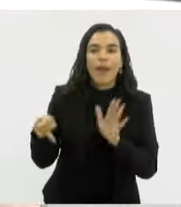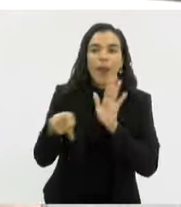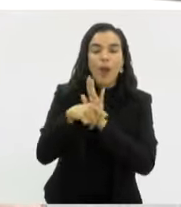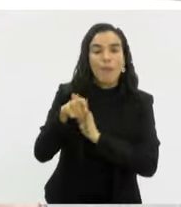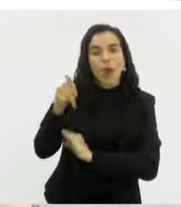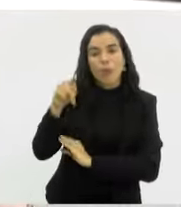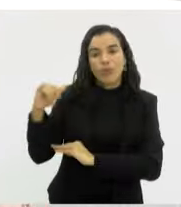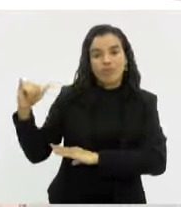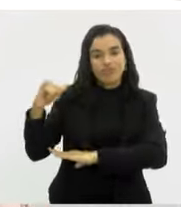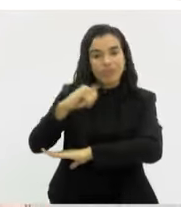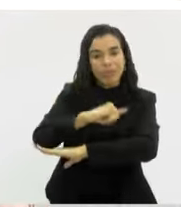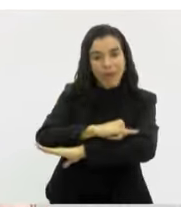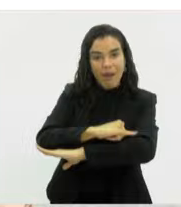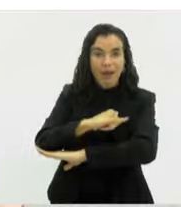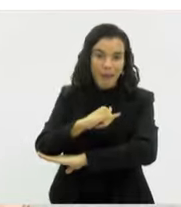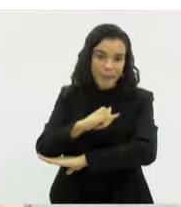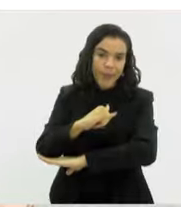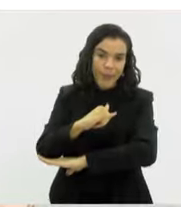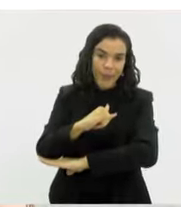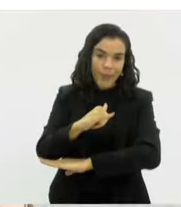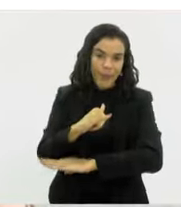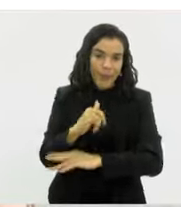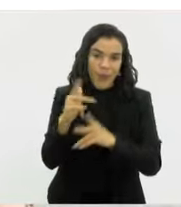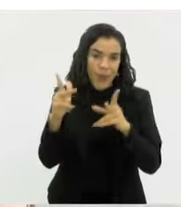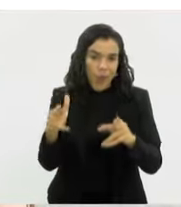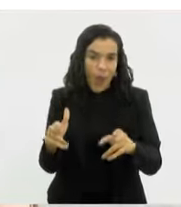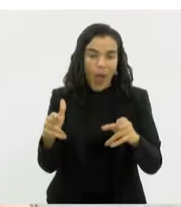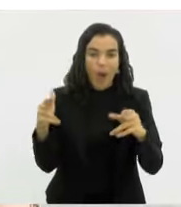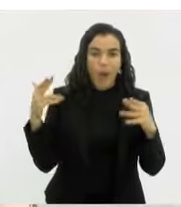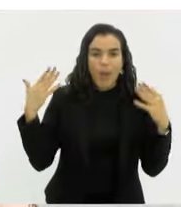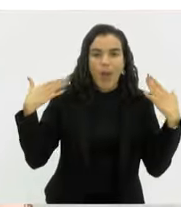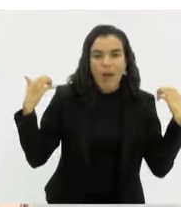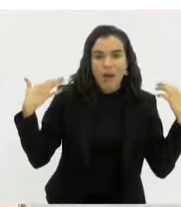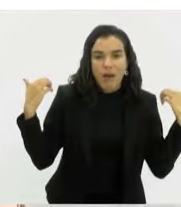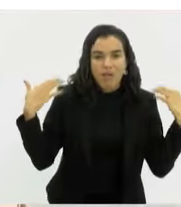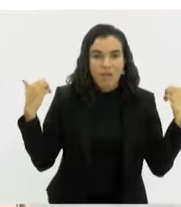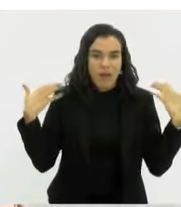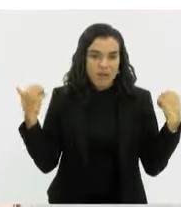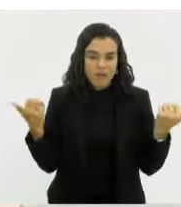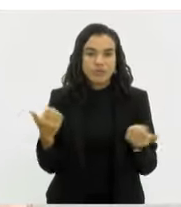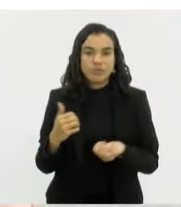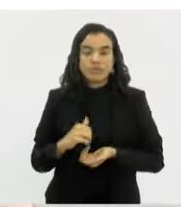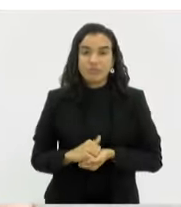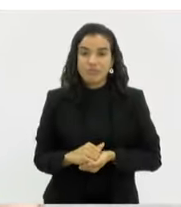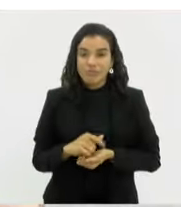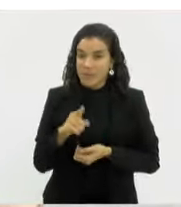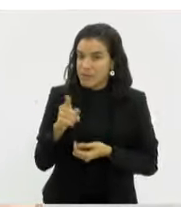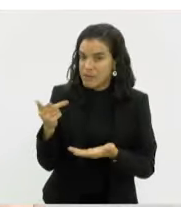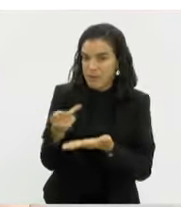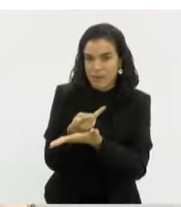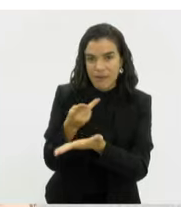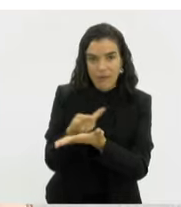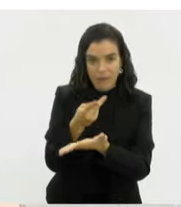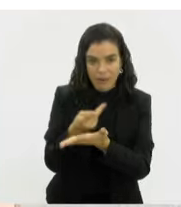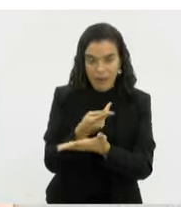aeroporto, que é disponibilizado para os passageiros, para os transeuntes, e isso é irregular.